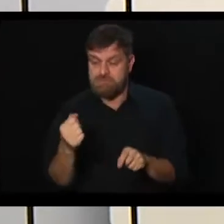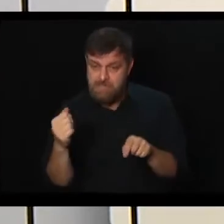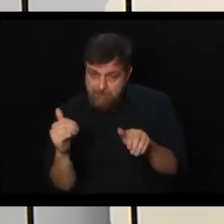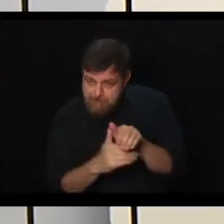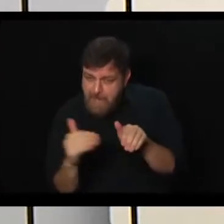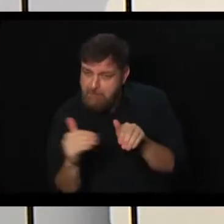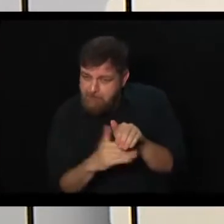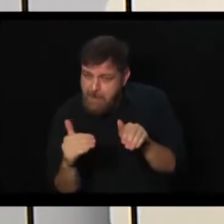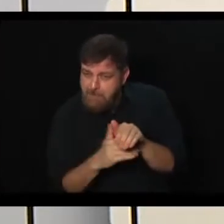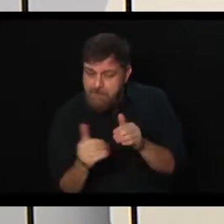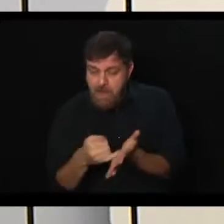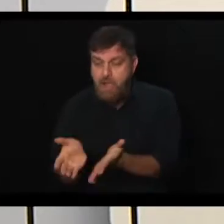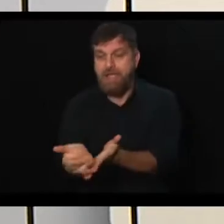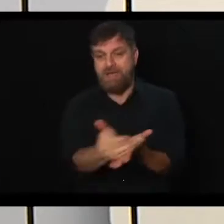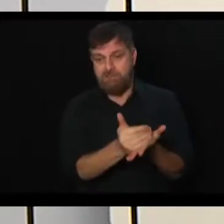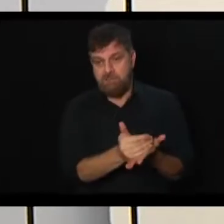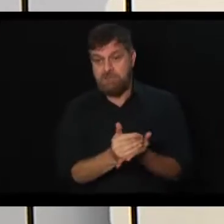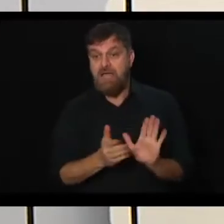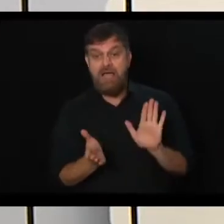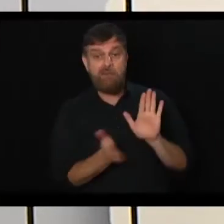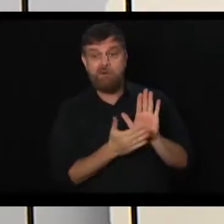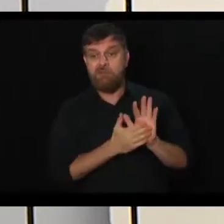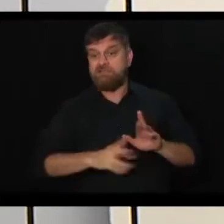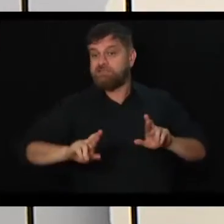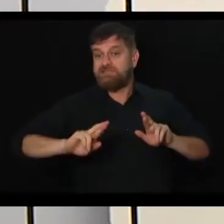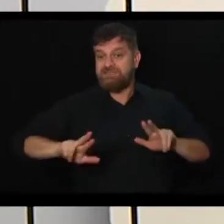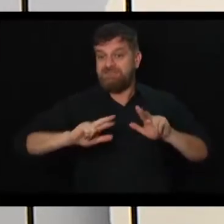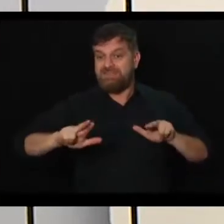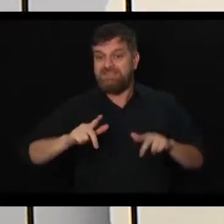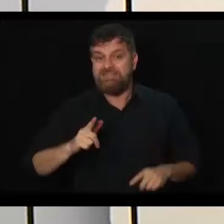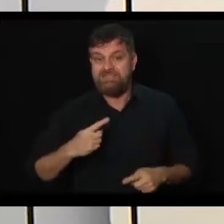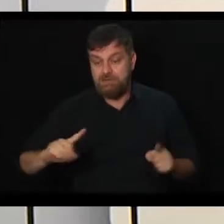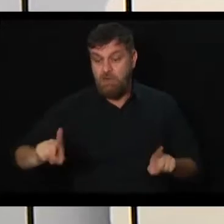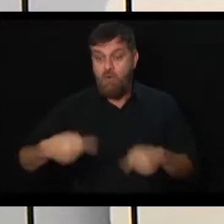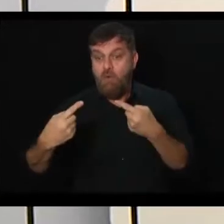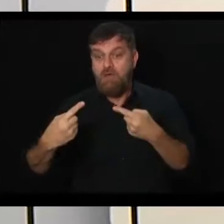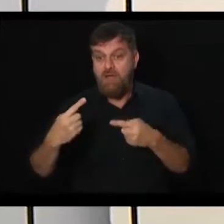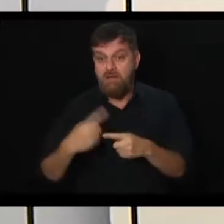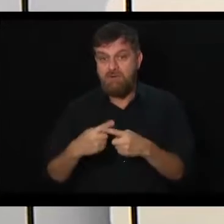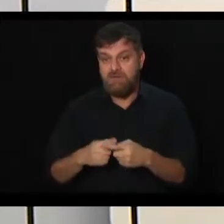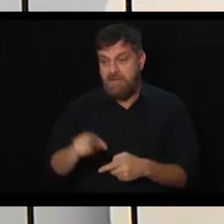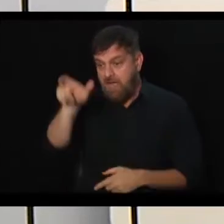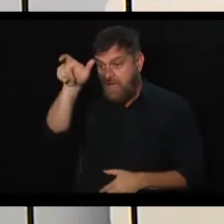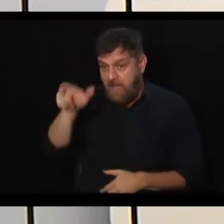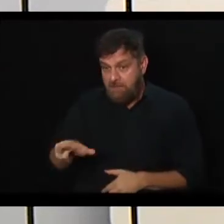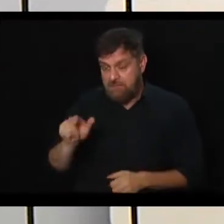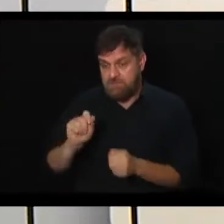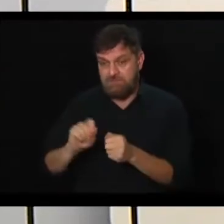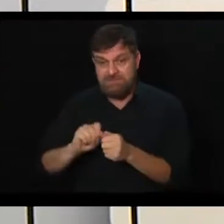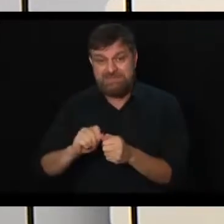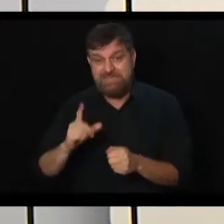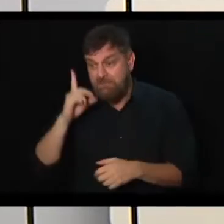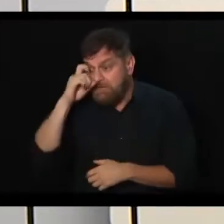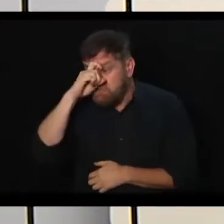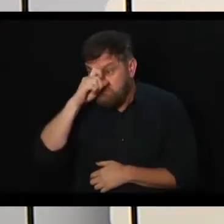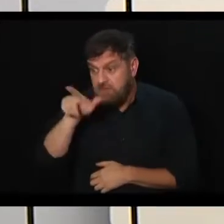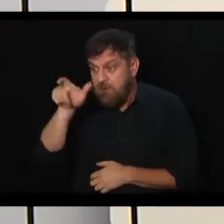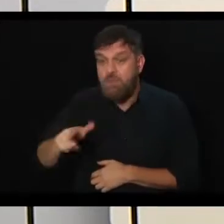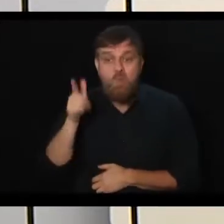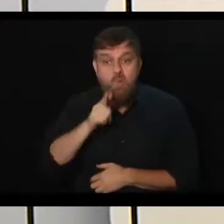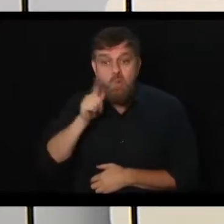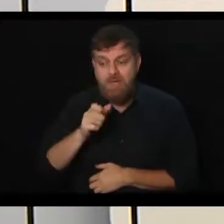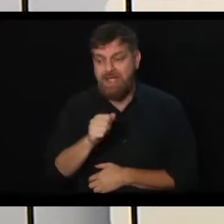O que a proposta do governo vai exatamente ao contrário, porque ao você reduzir o benefício e a tornar mais difícil a aposentadoria,